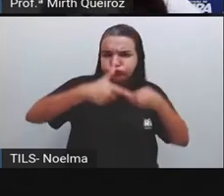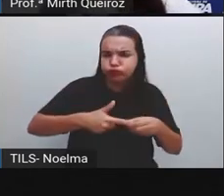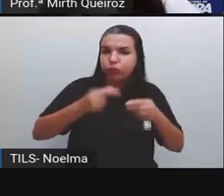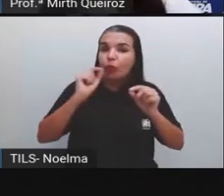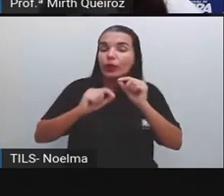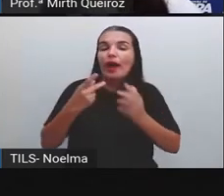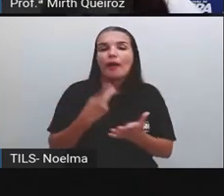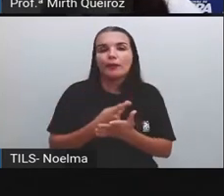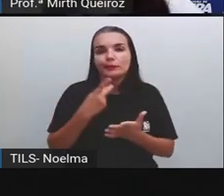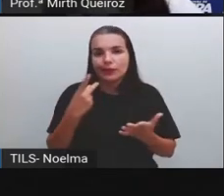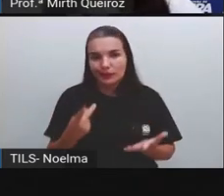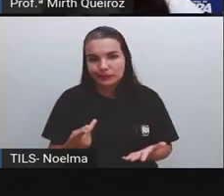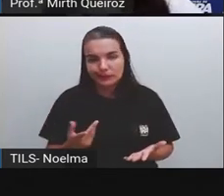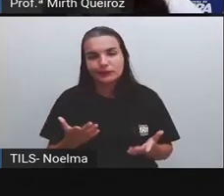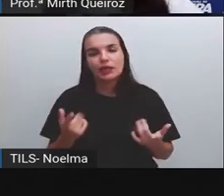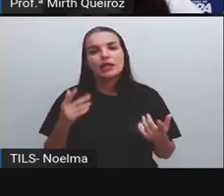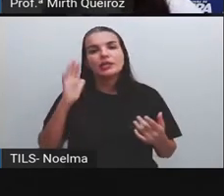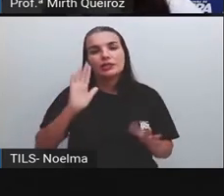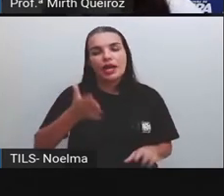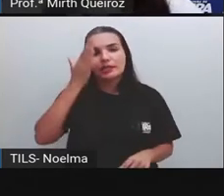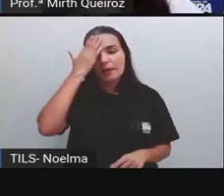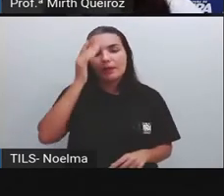nós sabemos que o principal